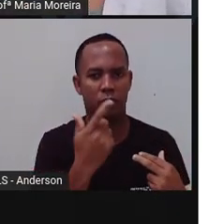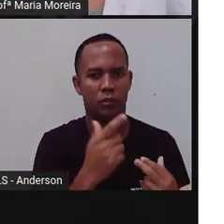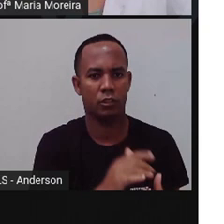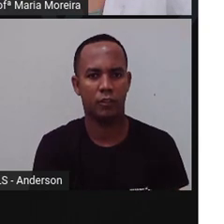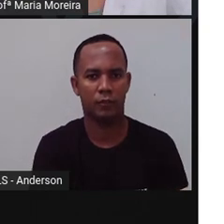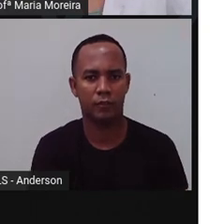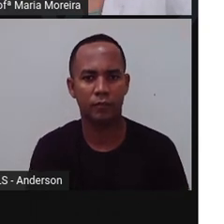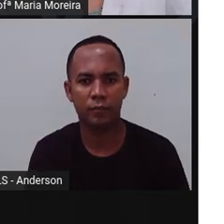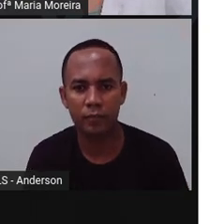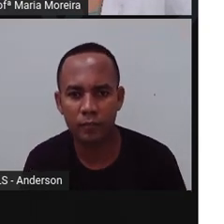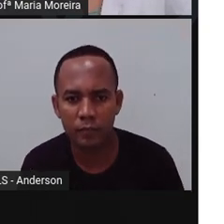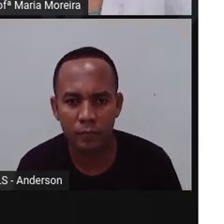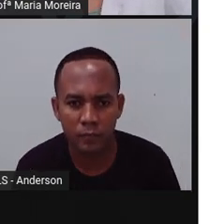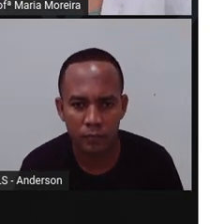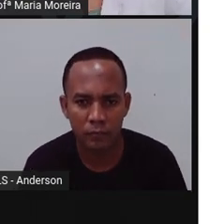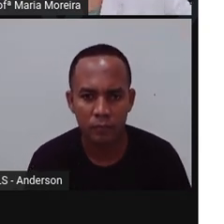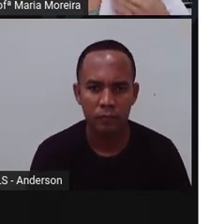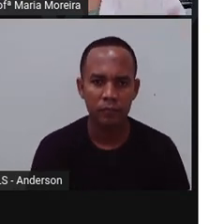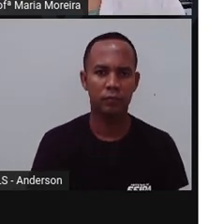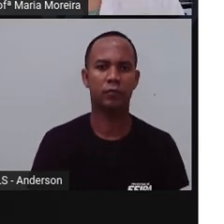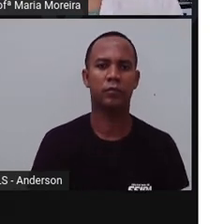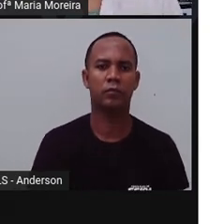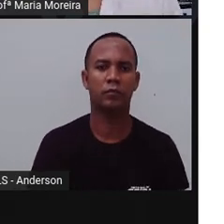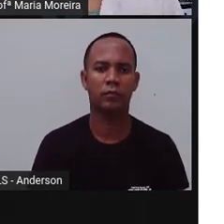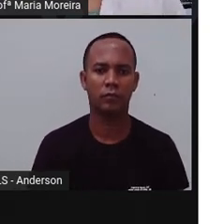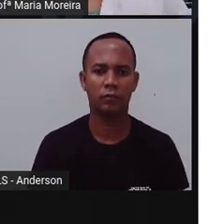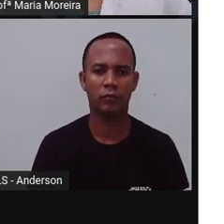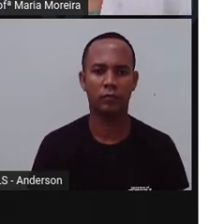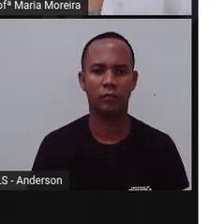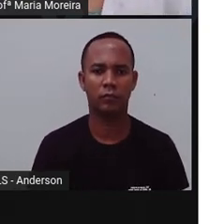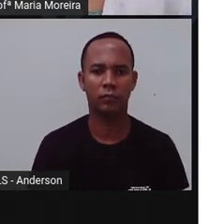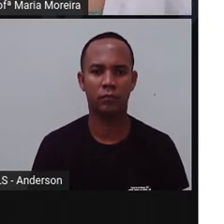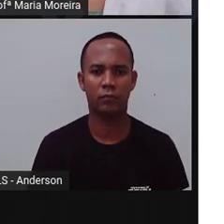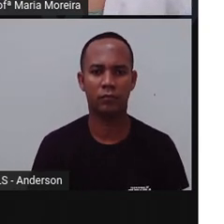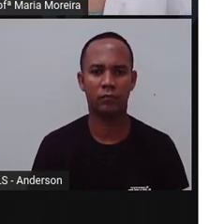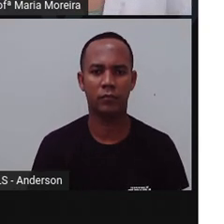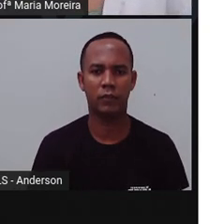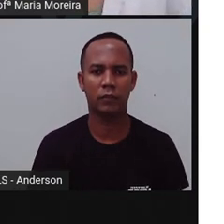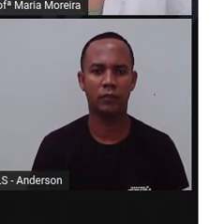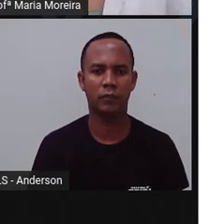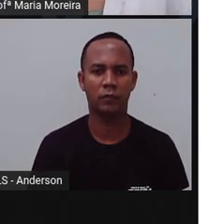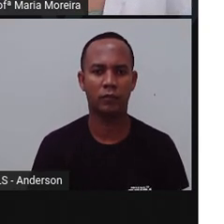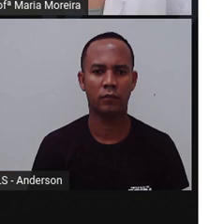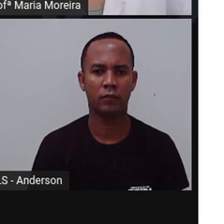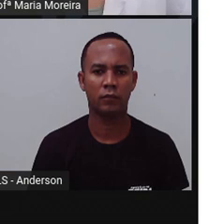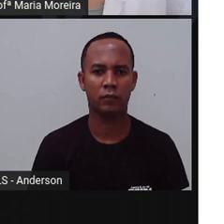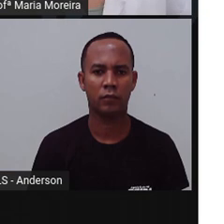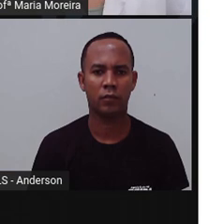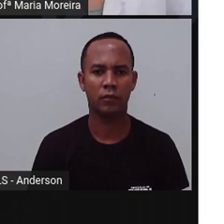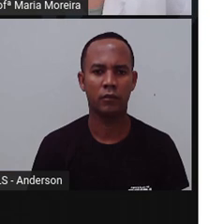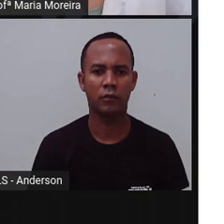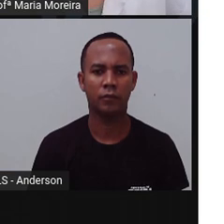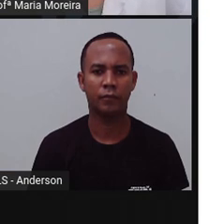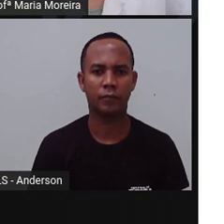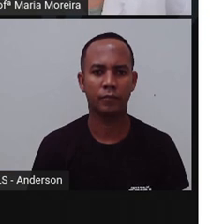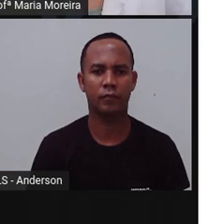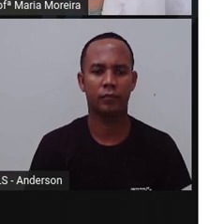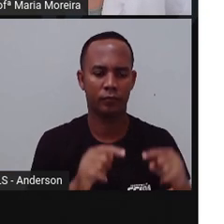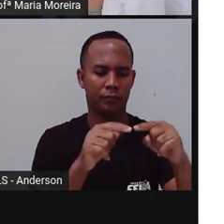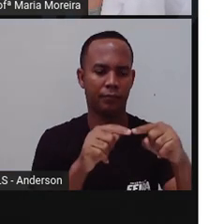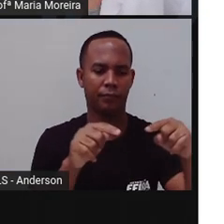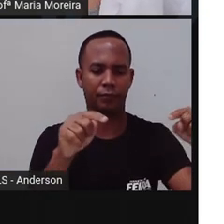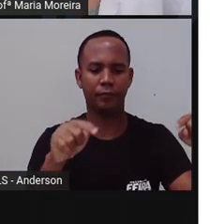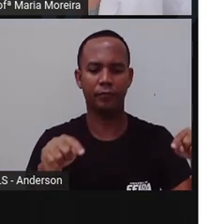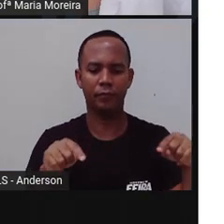a educação é para todos. Deveria ter sido pensada para todos, desde sempre. Assim, aqui na imagem, traz uma sala de aula